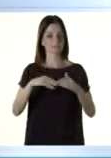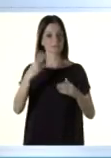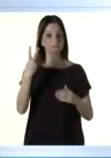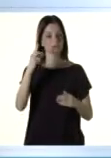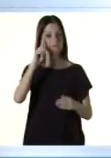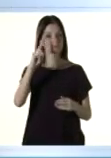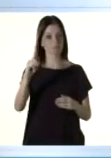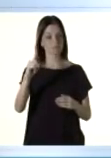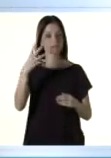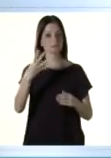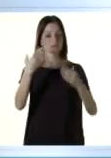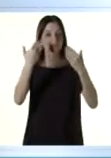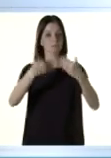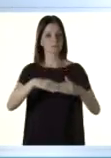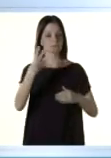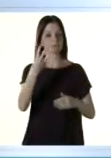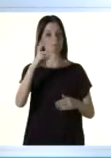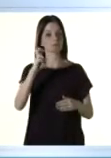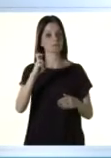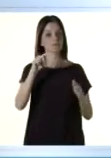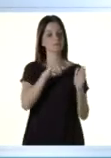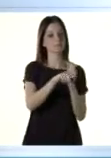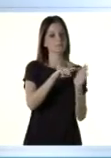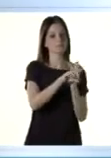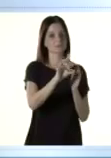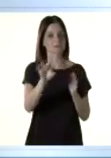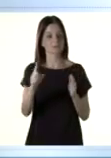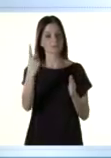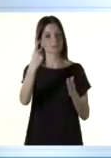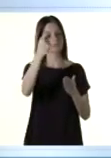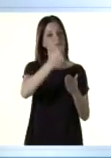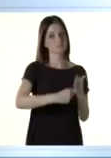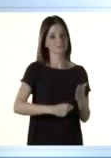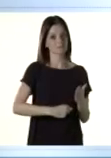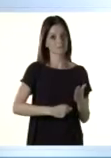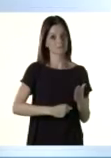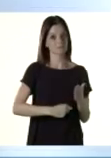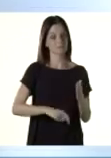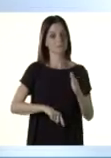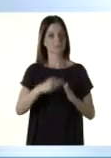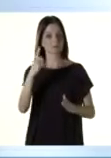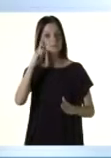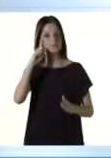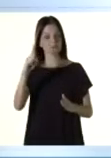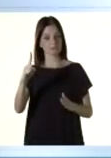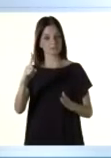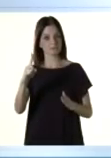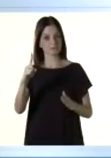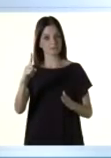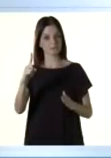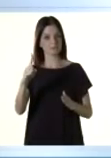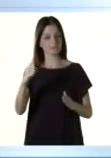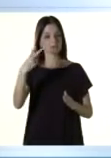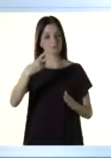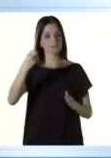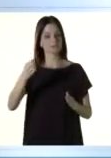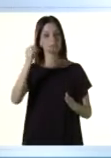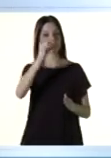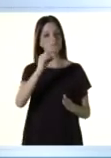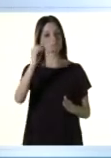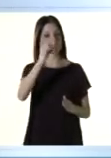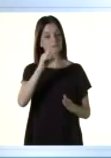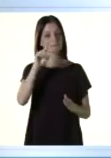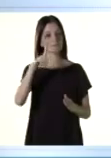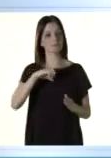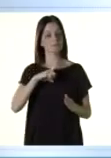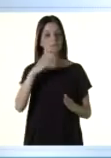dois dias de exame, com quatro provas de 45 questões cada e uma redação. No primeiro dia, que neste será 26